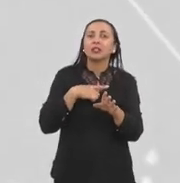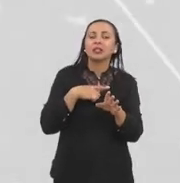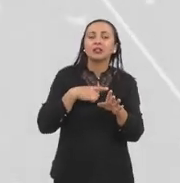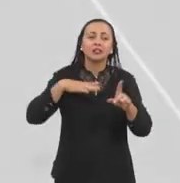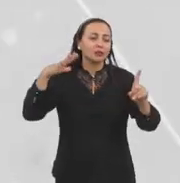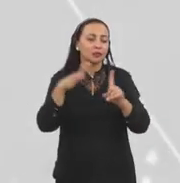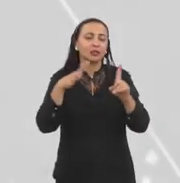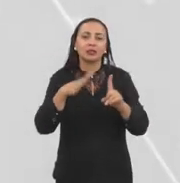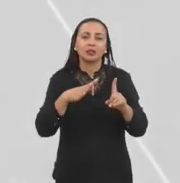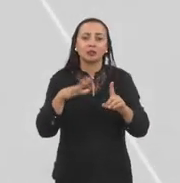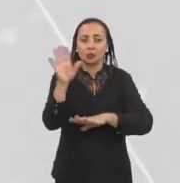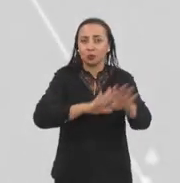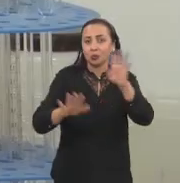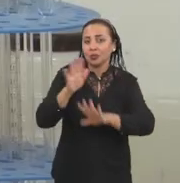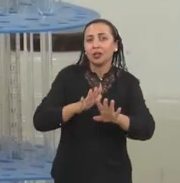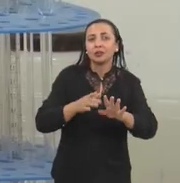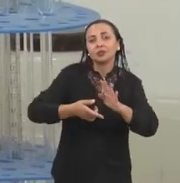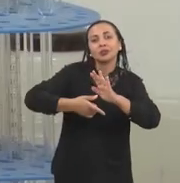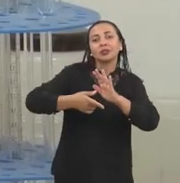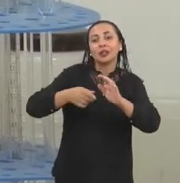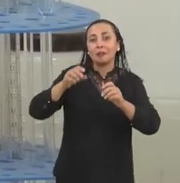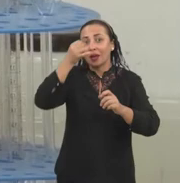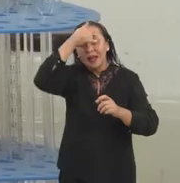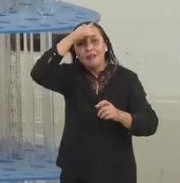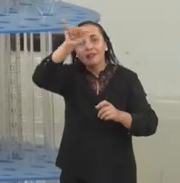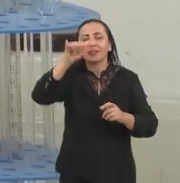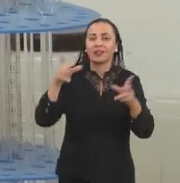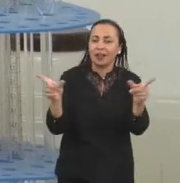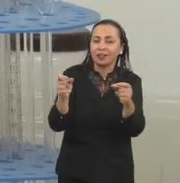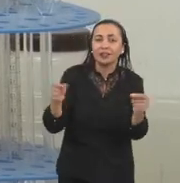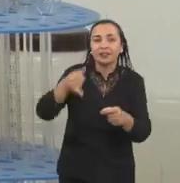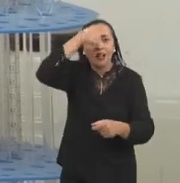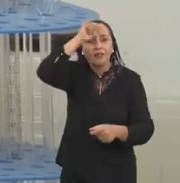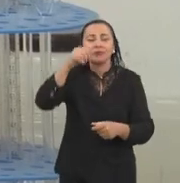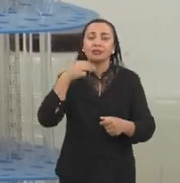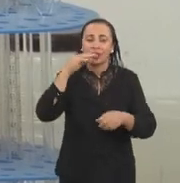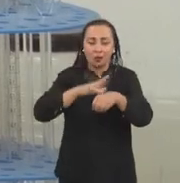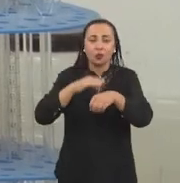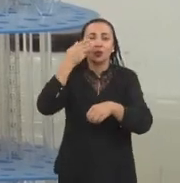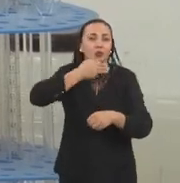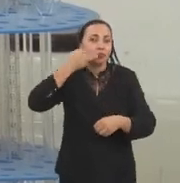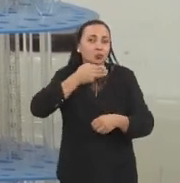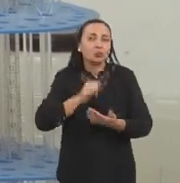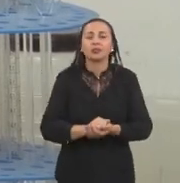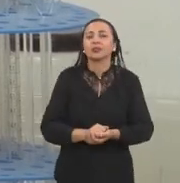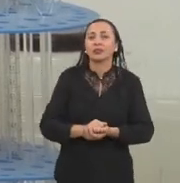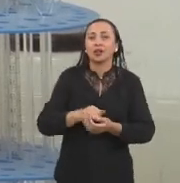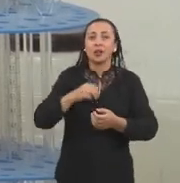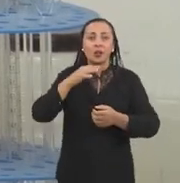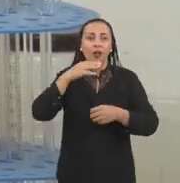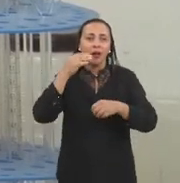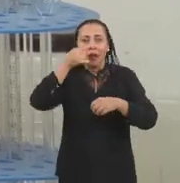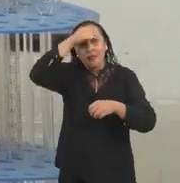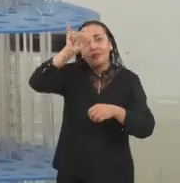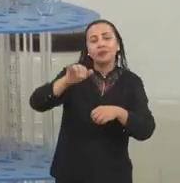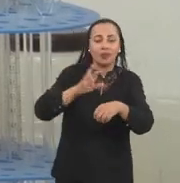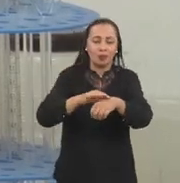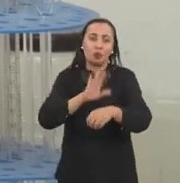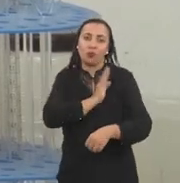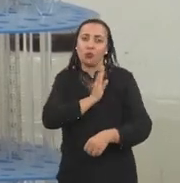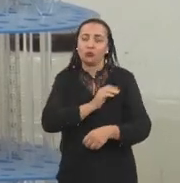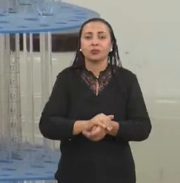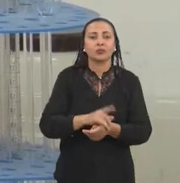isso é muito, muito raro. Agora, já os corantes naturais, além de não ter esses problemas, esses malefícios para a saúde,